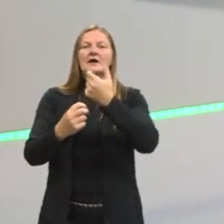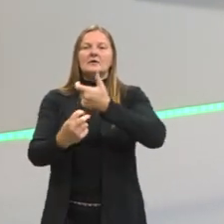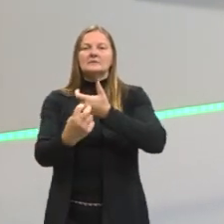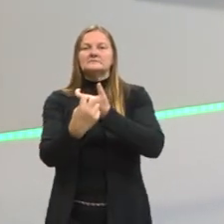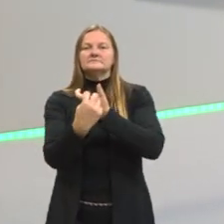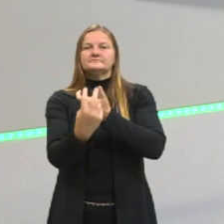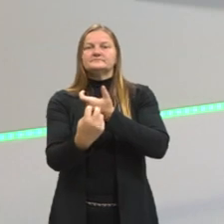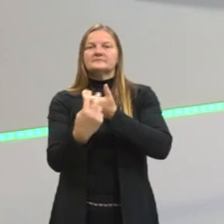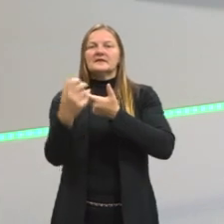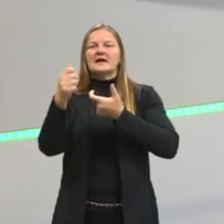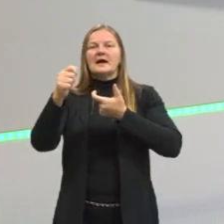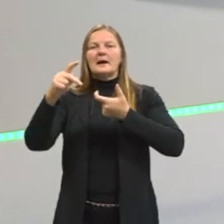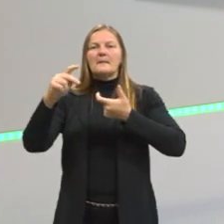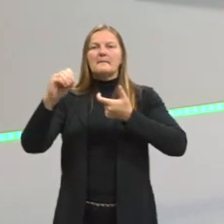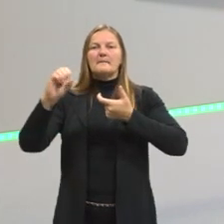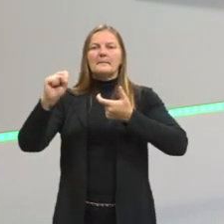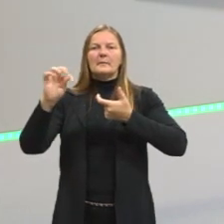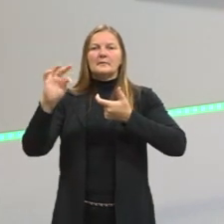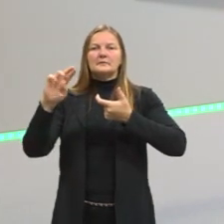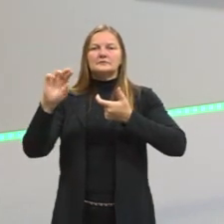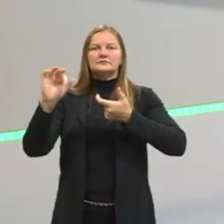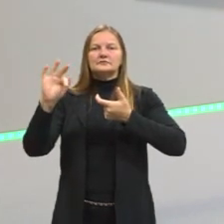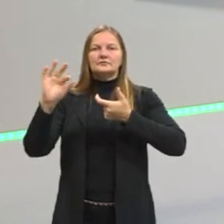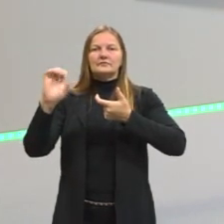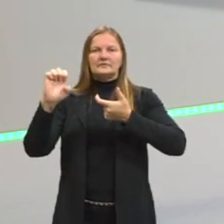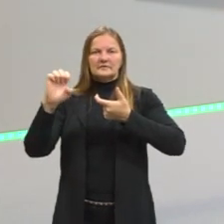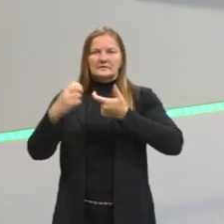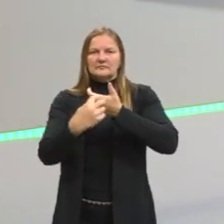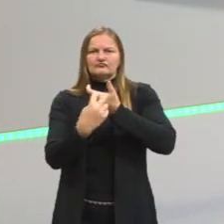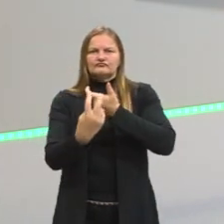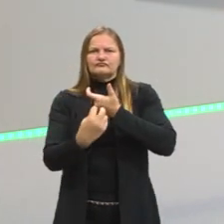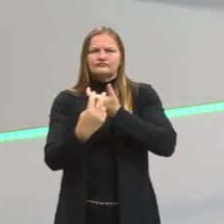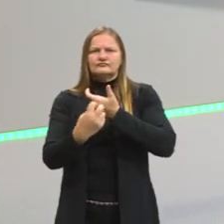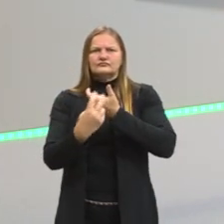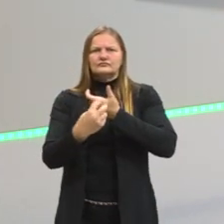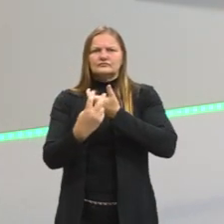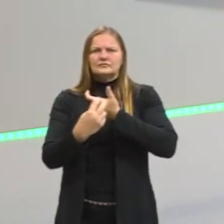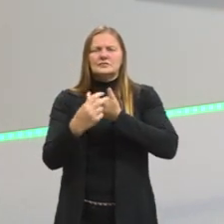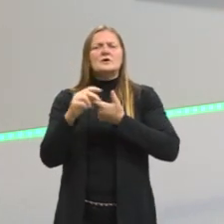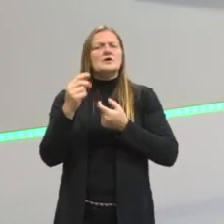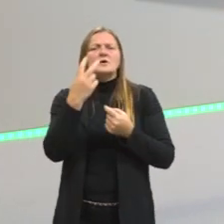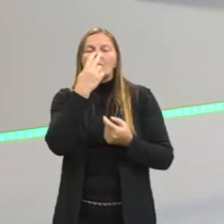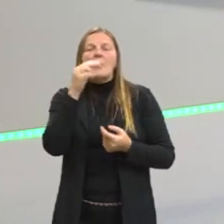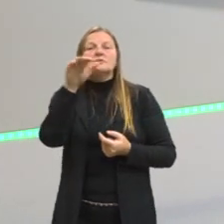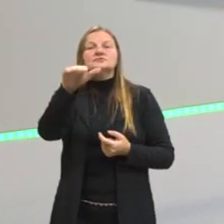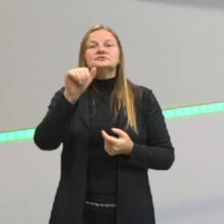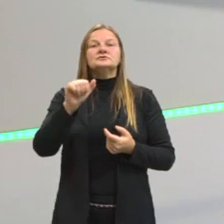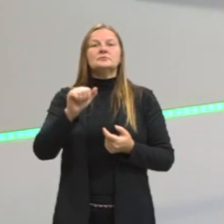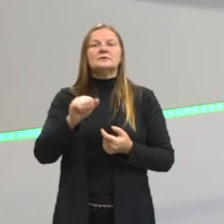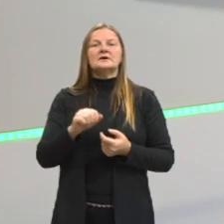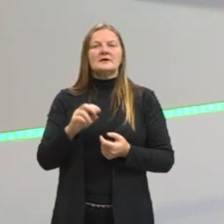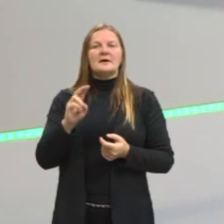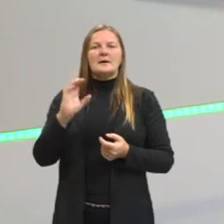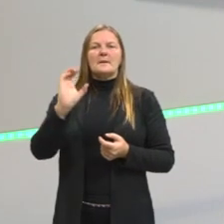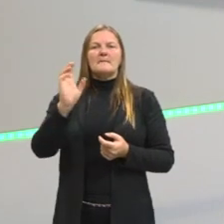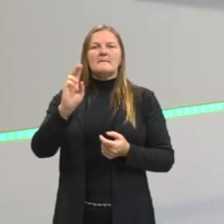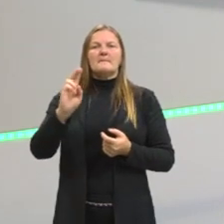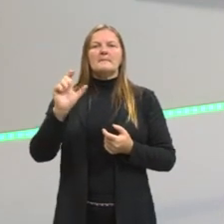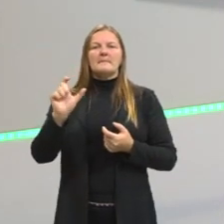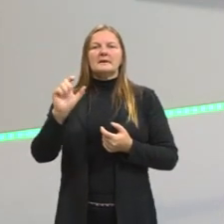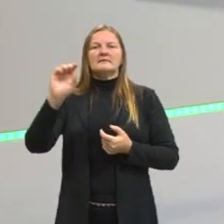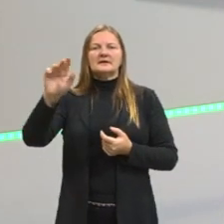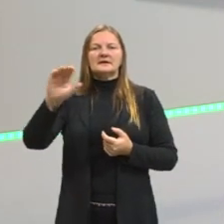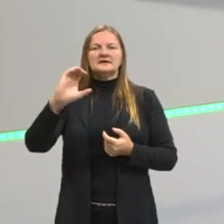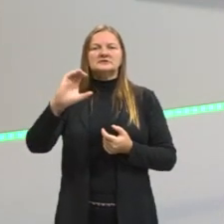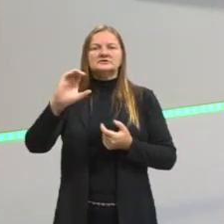Apóstrofe. O que é apóstrofe? É uma figura de chamamento. Eu gosto dessa palavra porque ela é diferente.